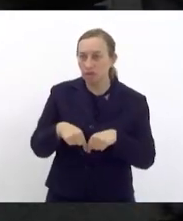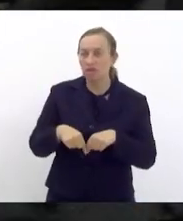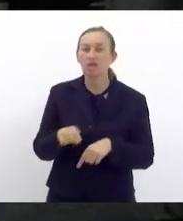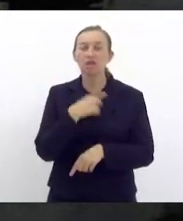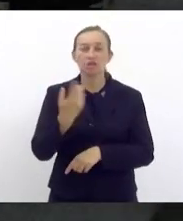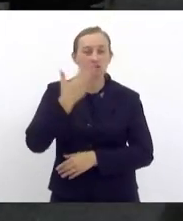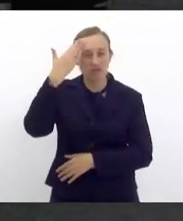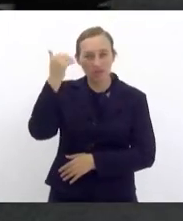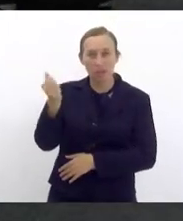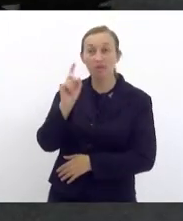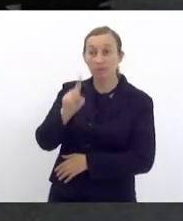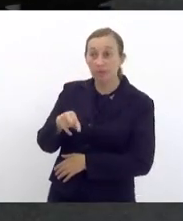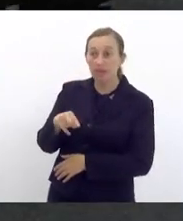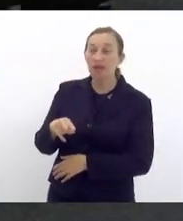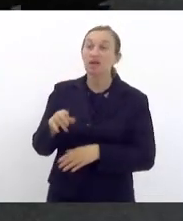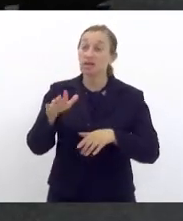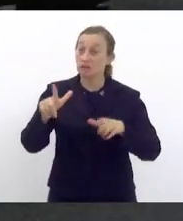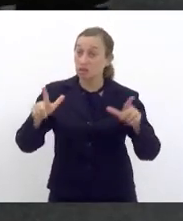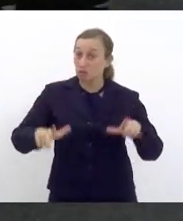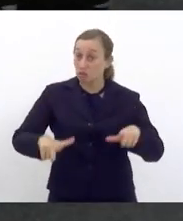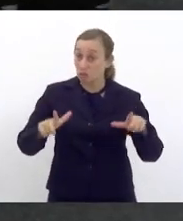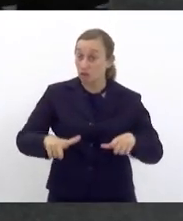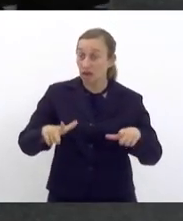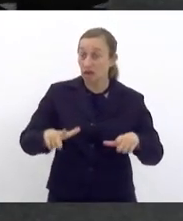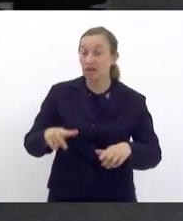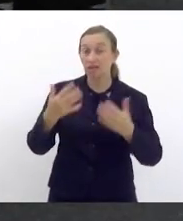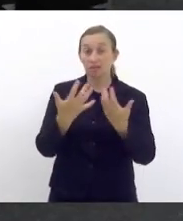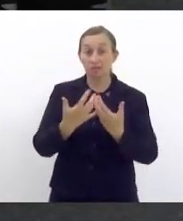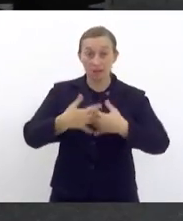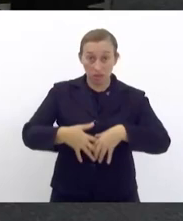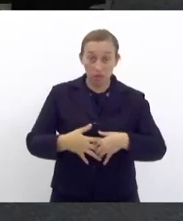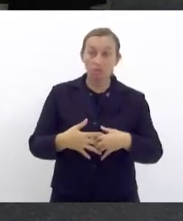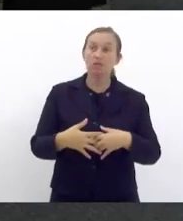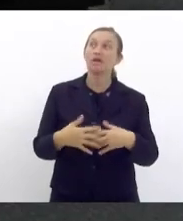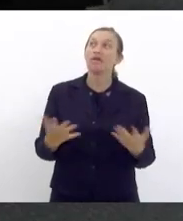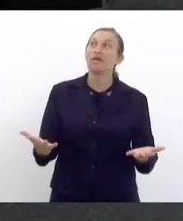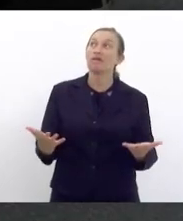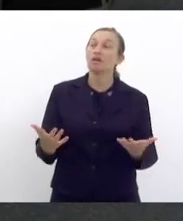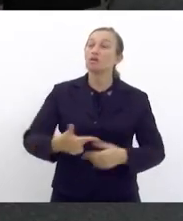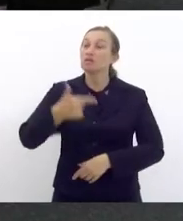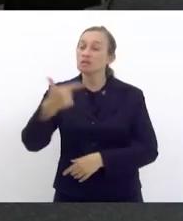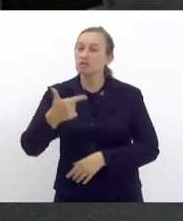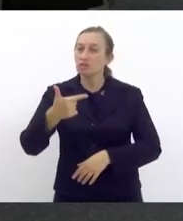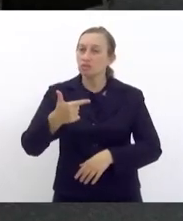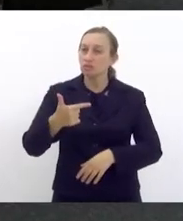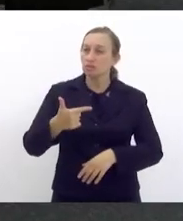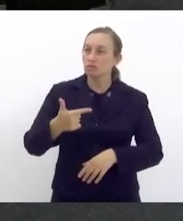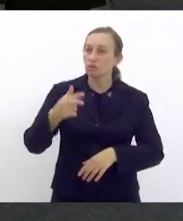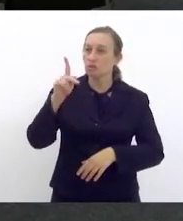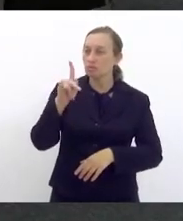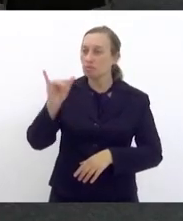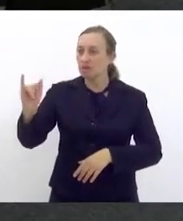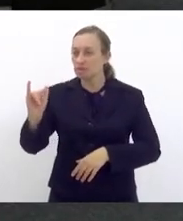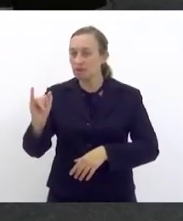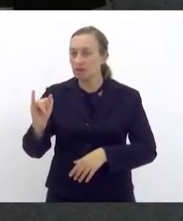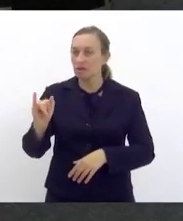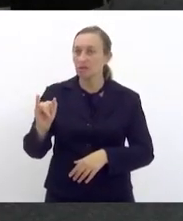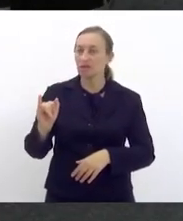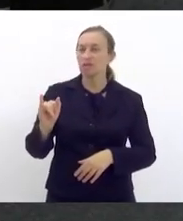sabemos que essa região de Petrópolis é o segundo maior PIB da região